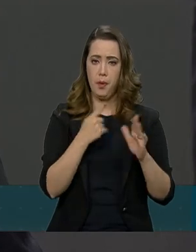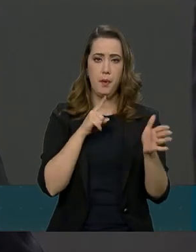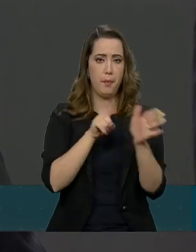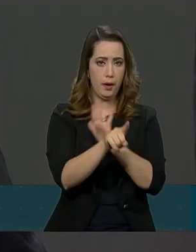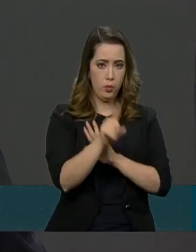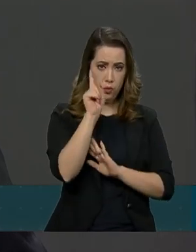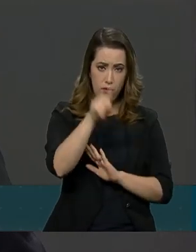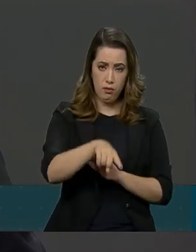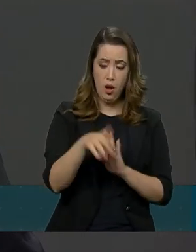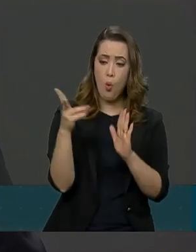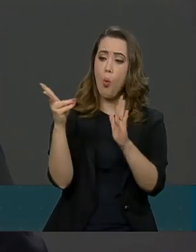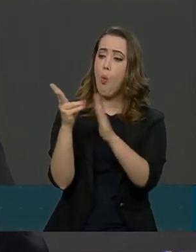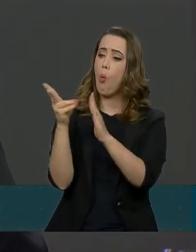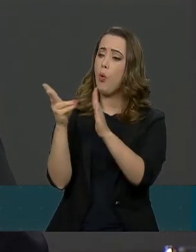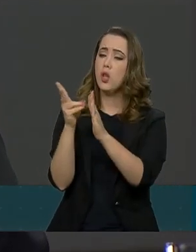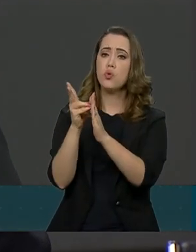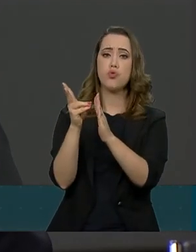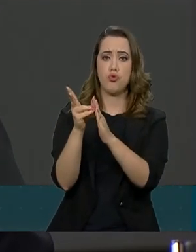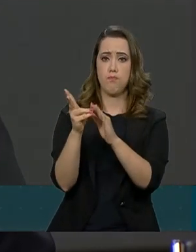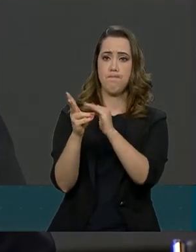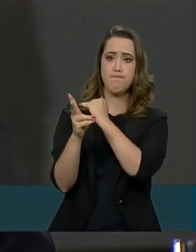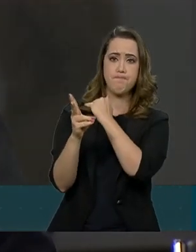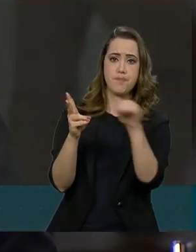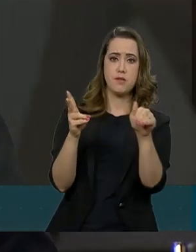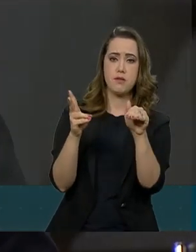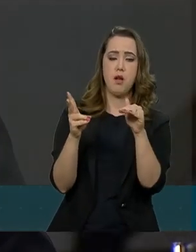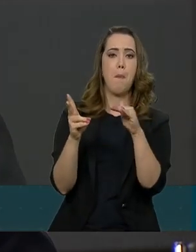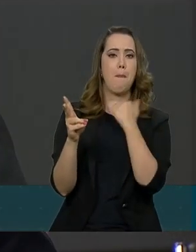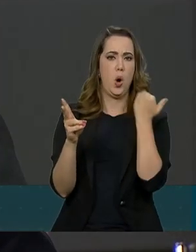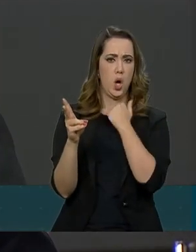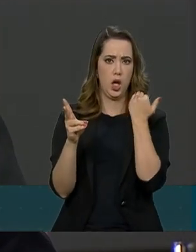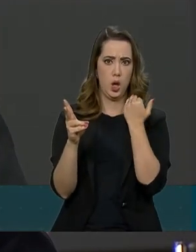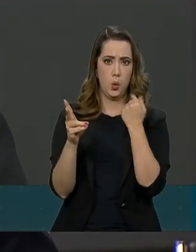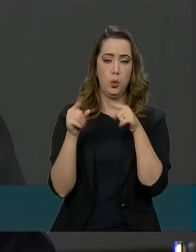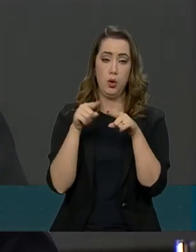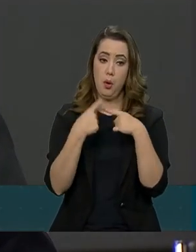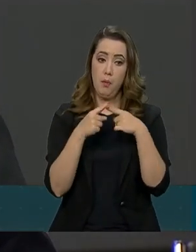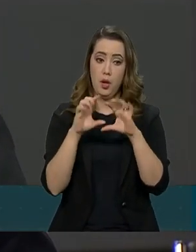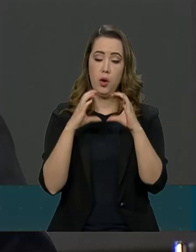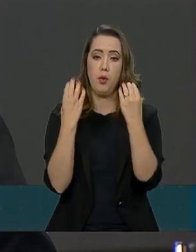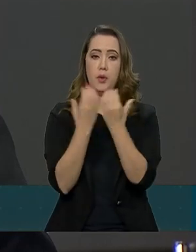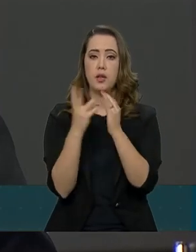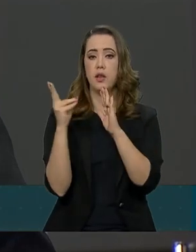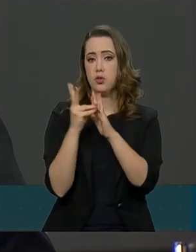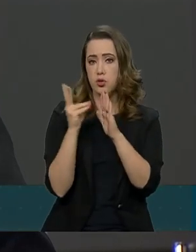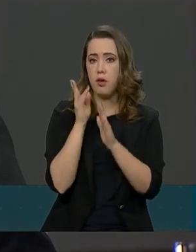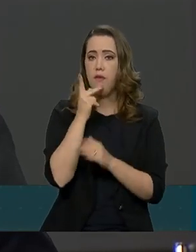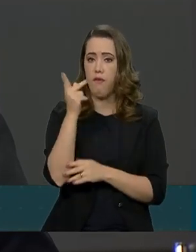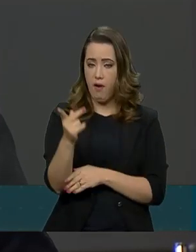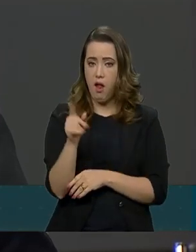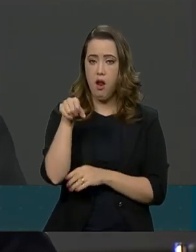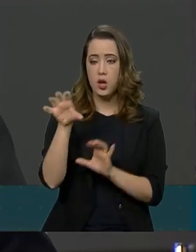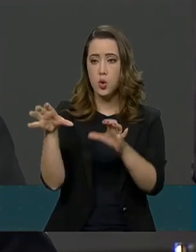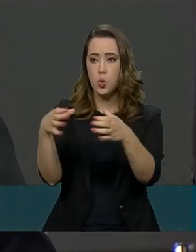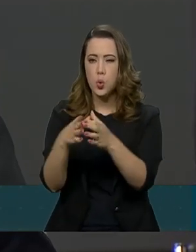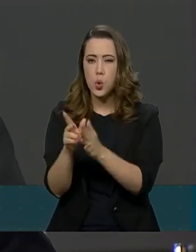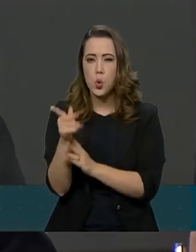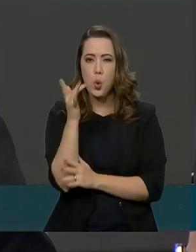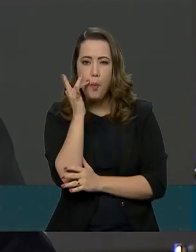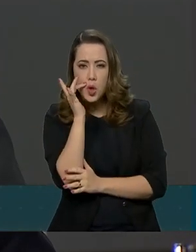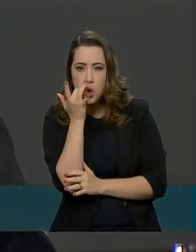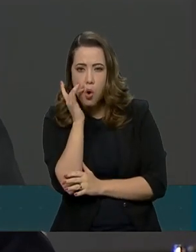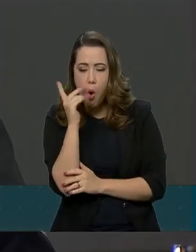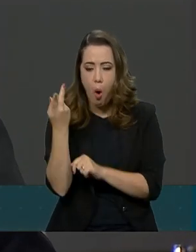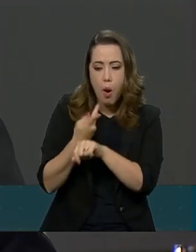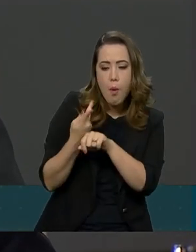morreu, que os relatos dos índios lá são no sentido de que ele foi morto por garimpeiros invasores. E o presidente hoje